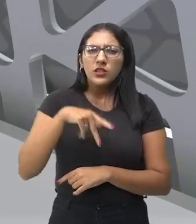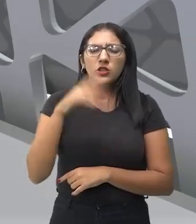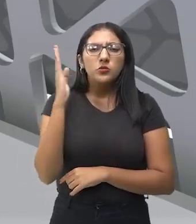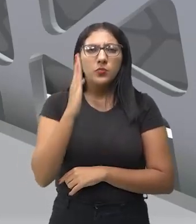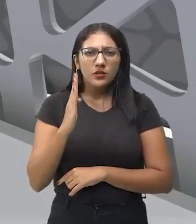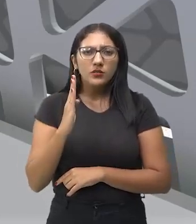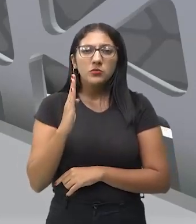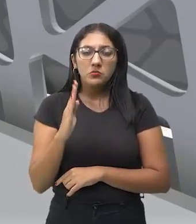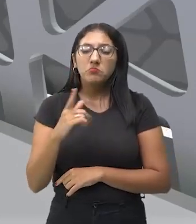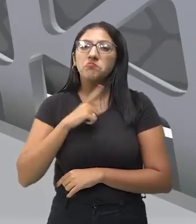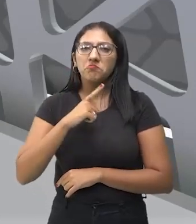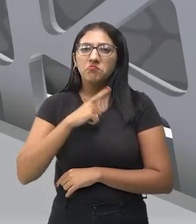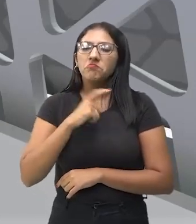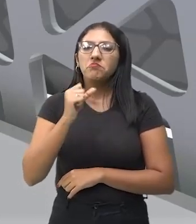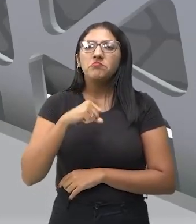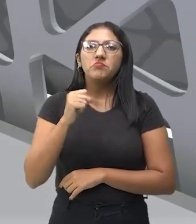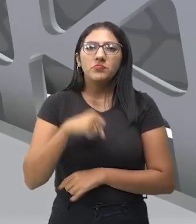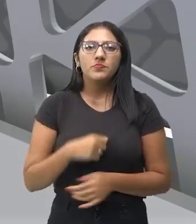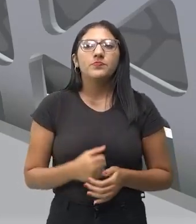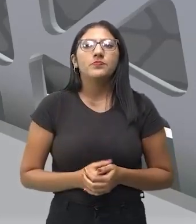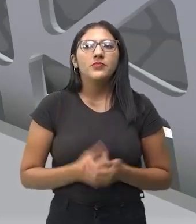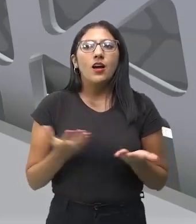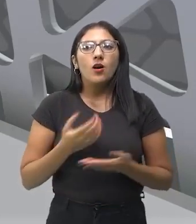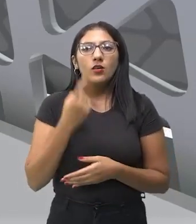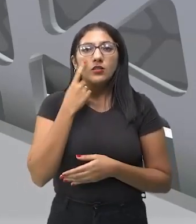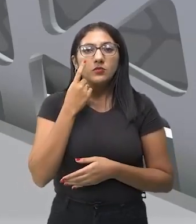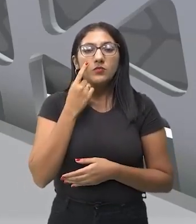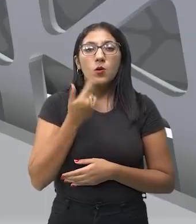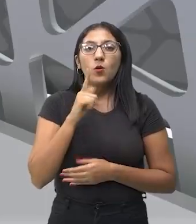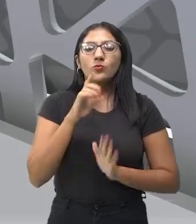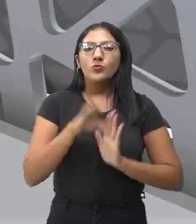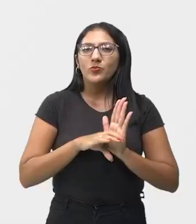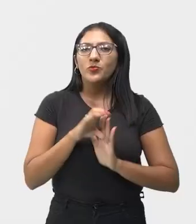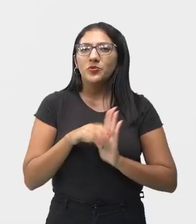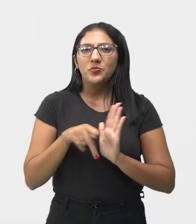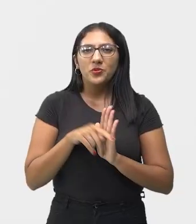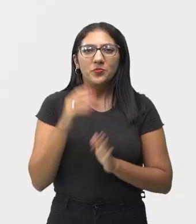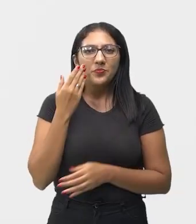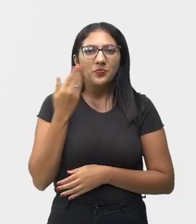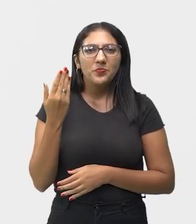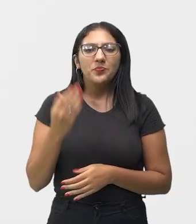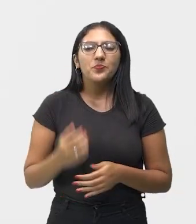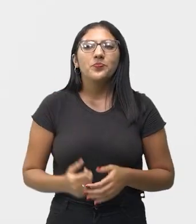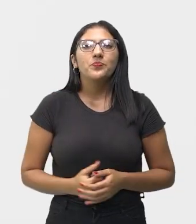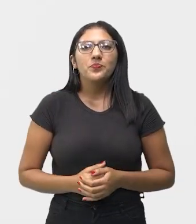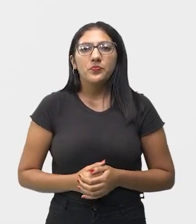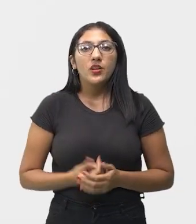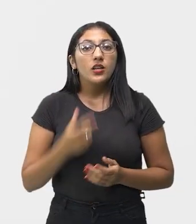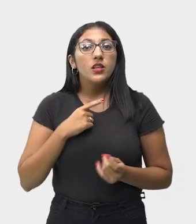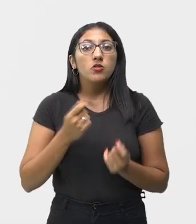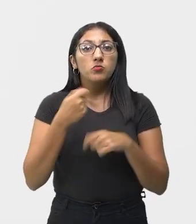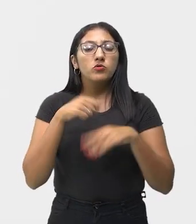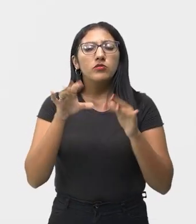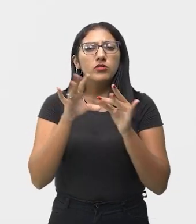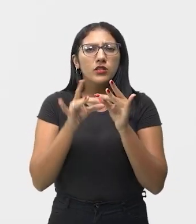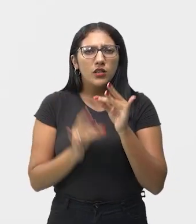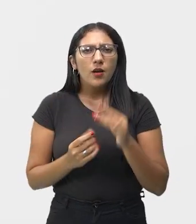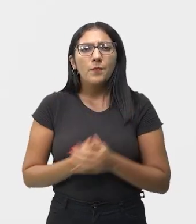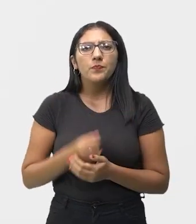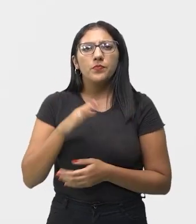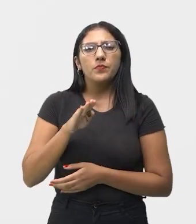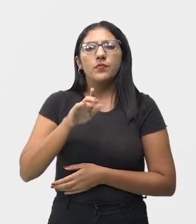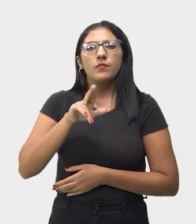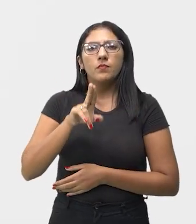Com certeza, sim. Vamos ver um pouquinho mais sobre o conceito do blues. Vamos lá? Então, podemos definir que o blues